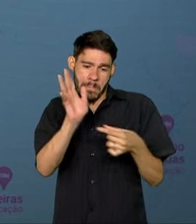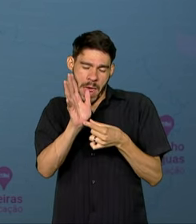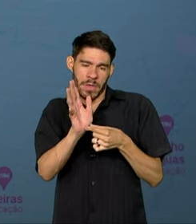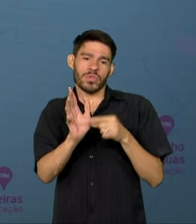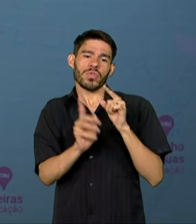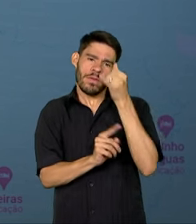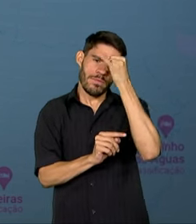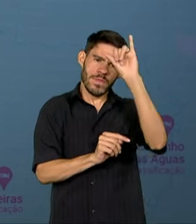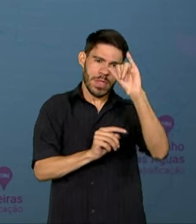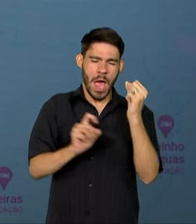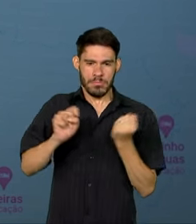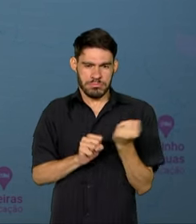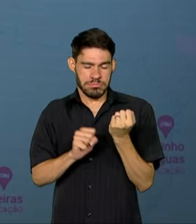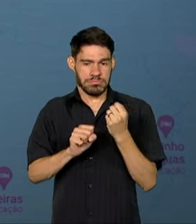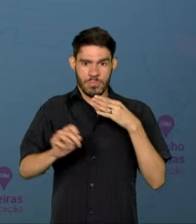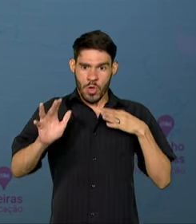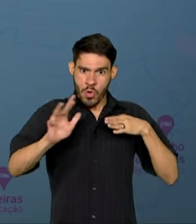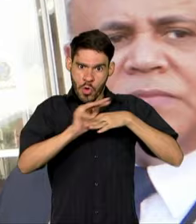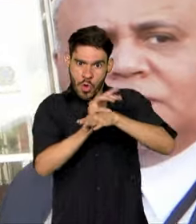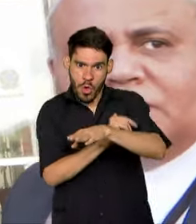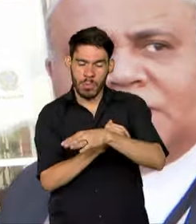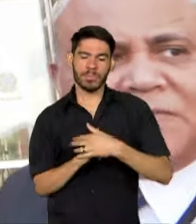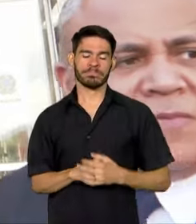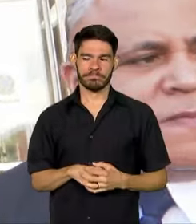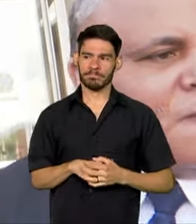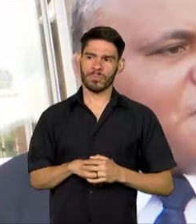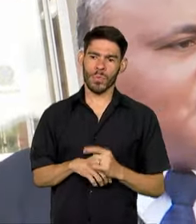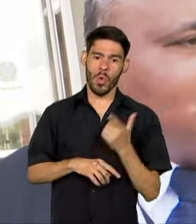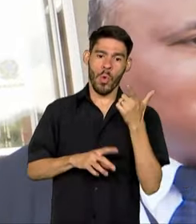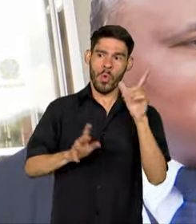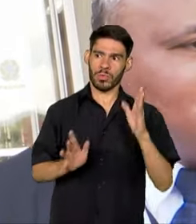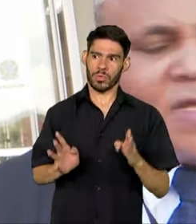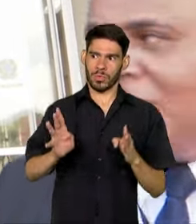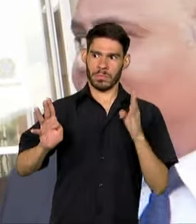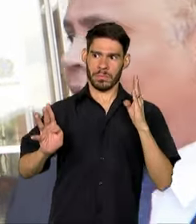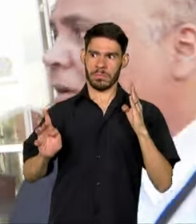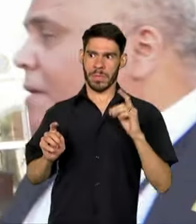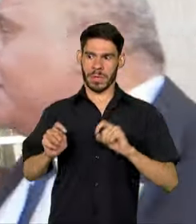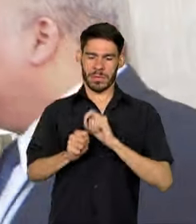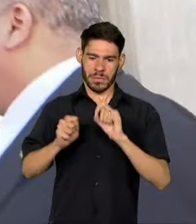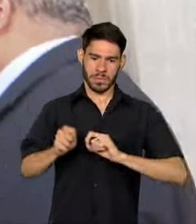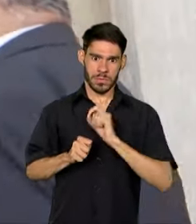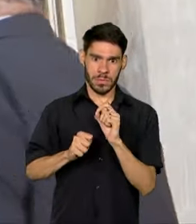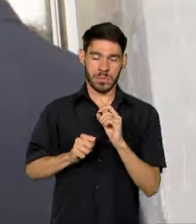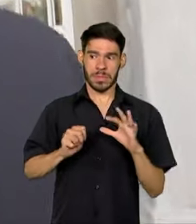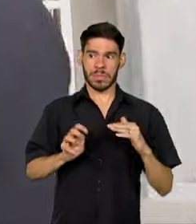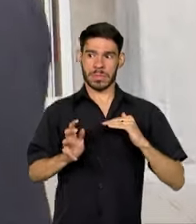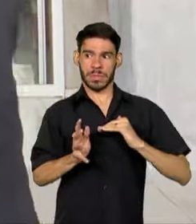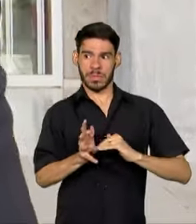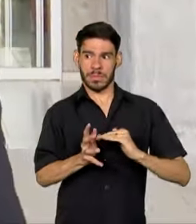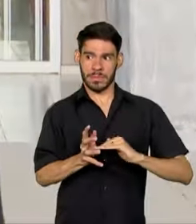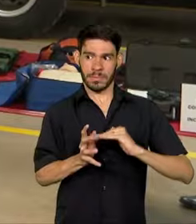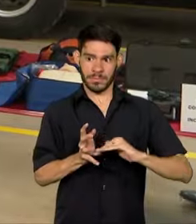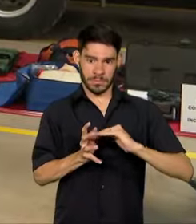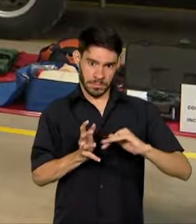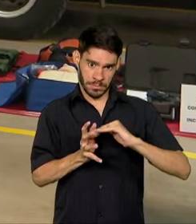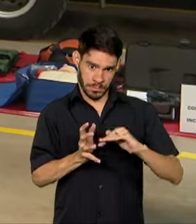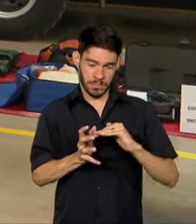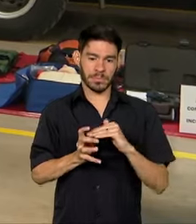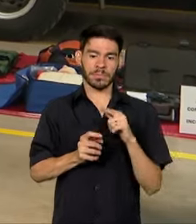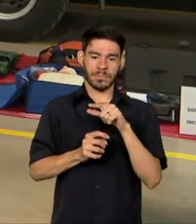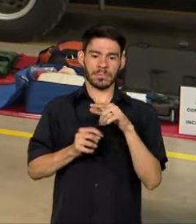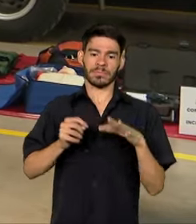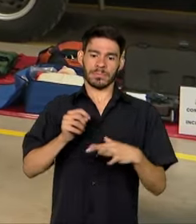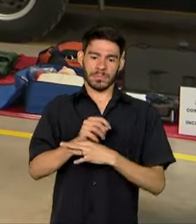evitando que veículos suspeitos invadam o local. Em outro prédio fica a Secretaria de Segurança Presidencial. Por